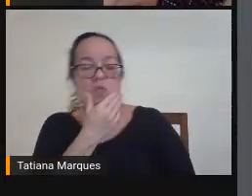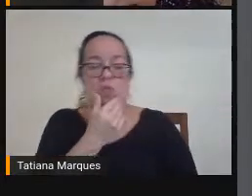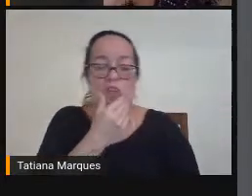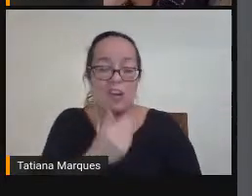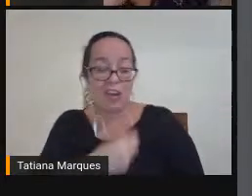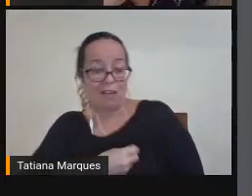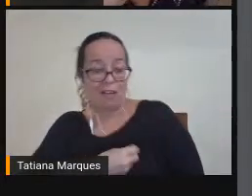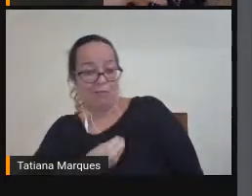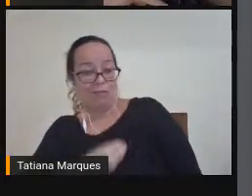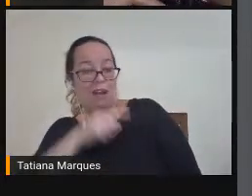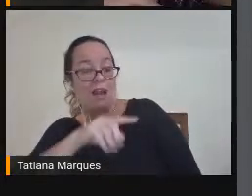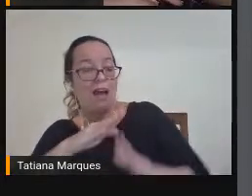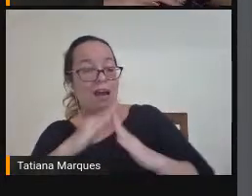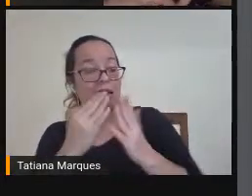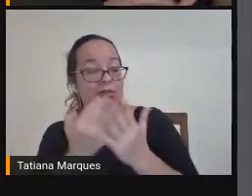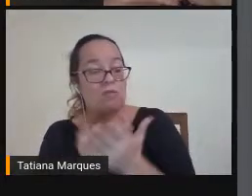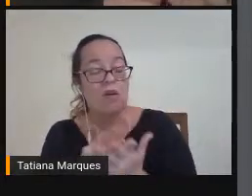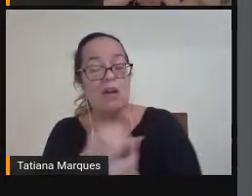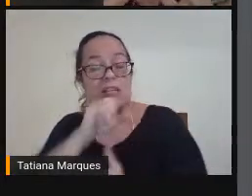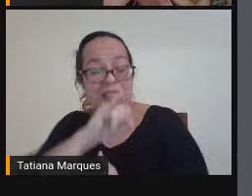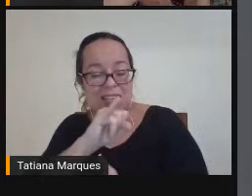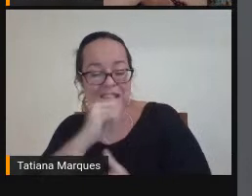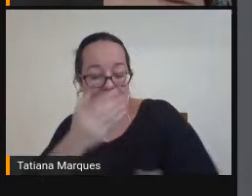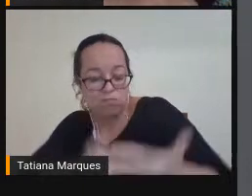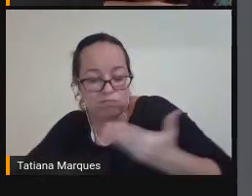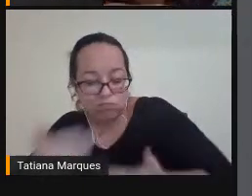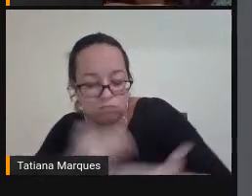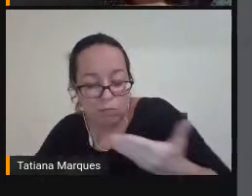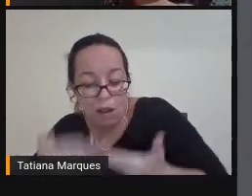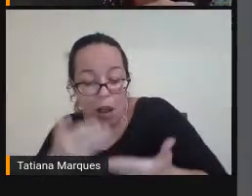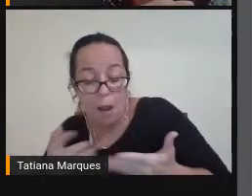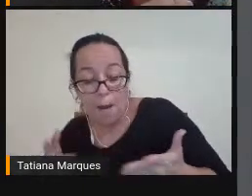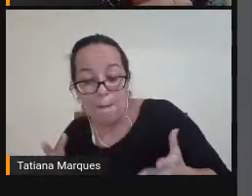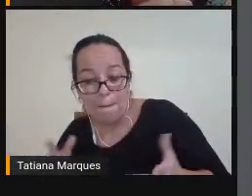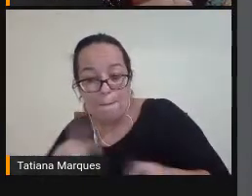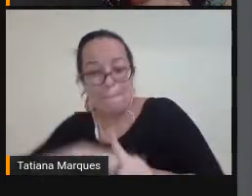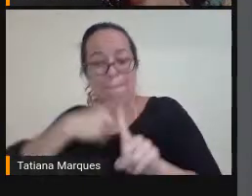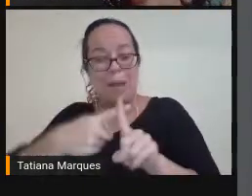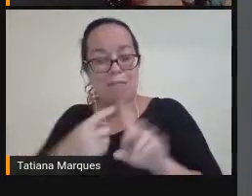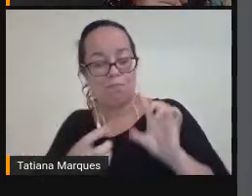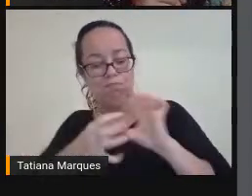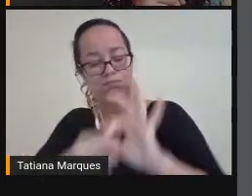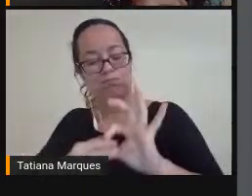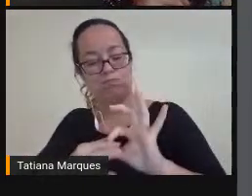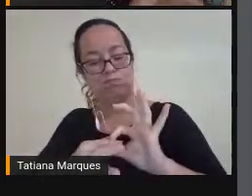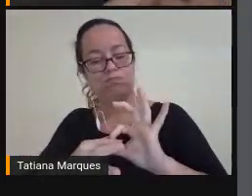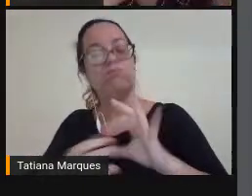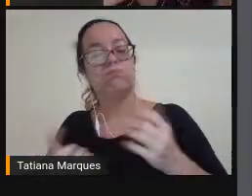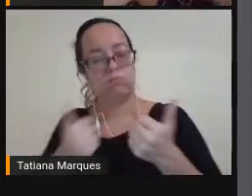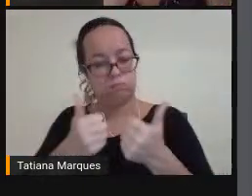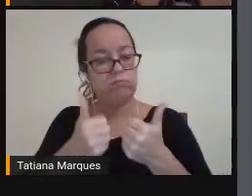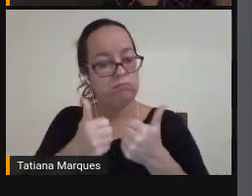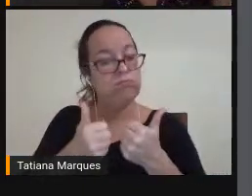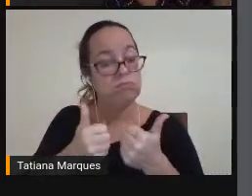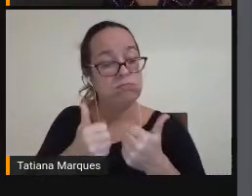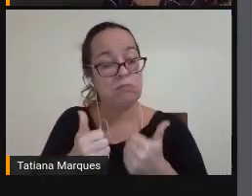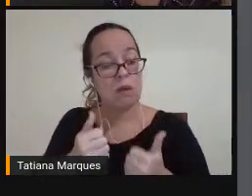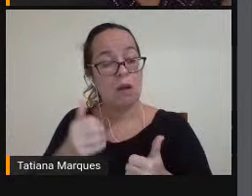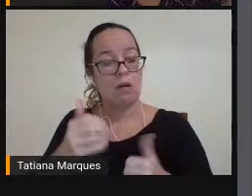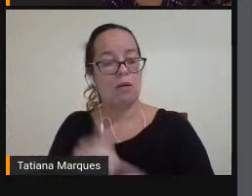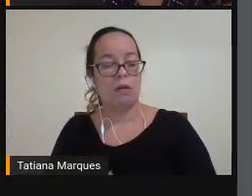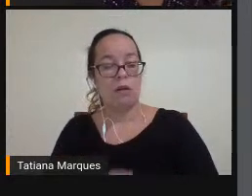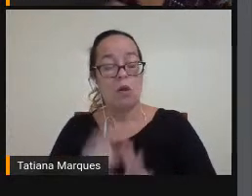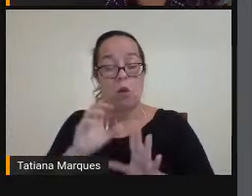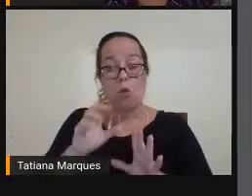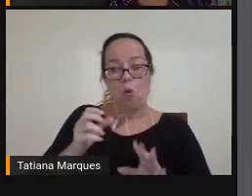escola Quanto mais Ela interage Mais vínculo Ela cria Claro que Outras